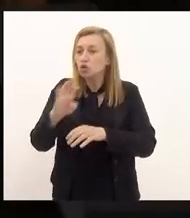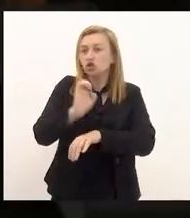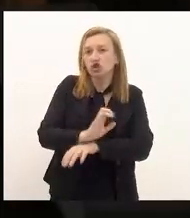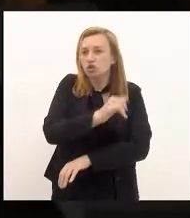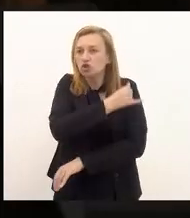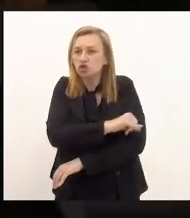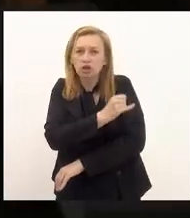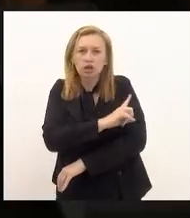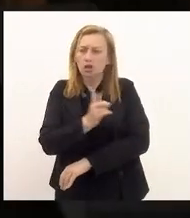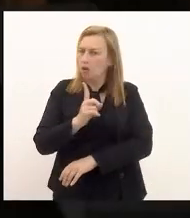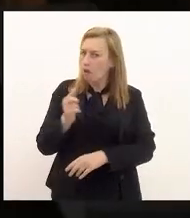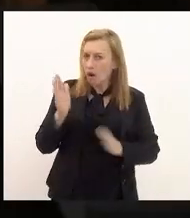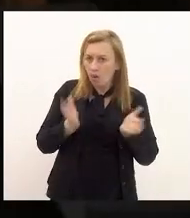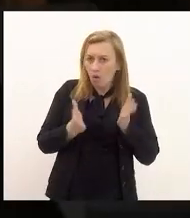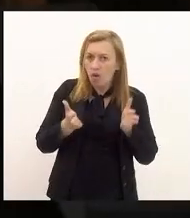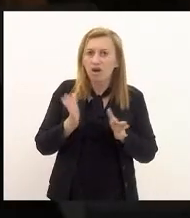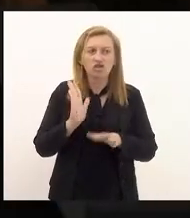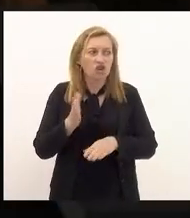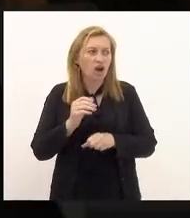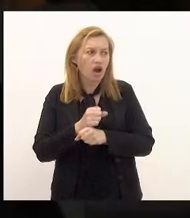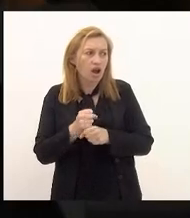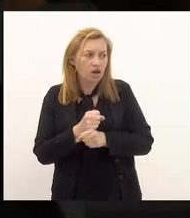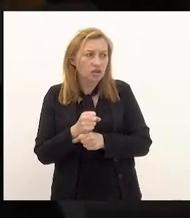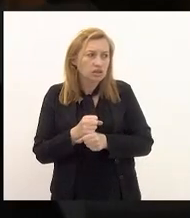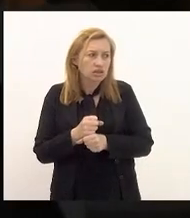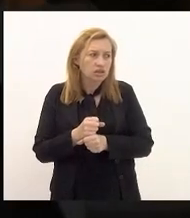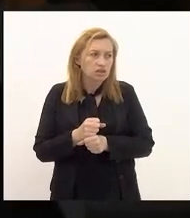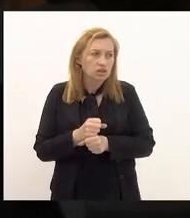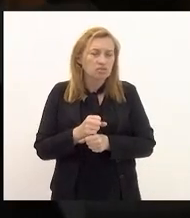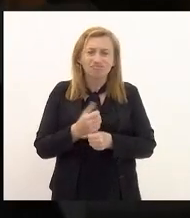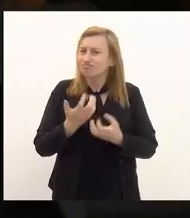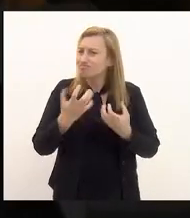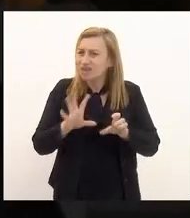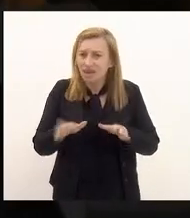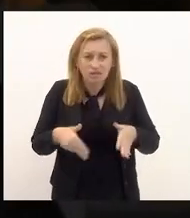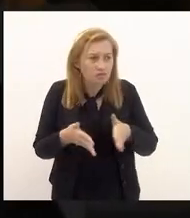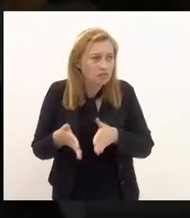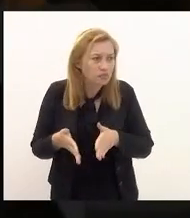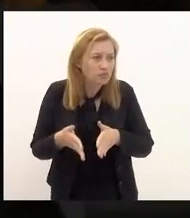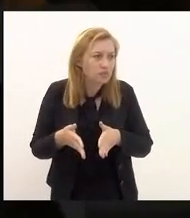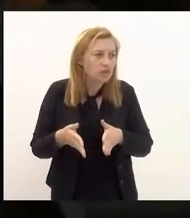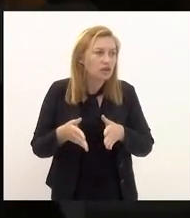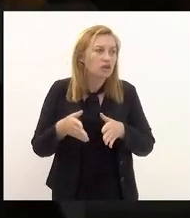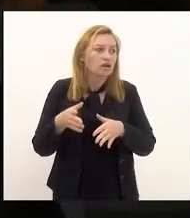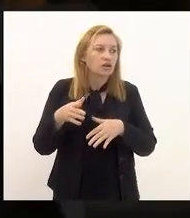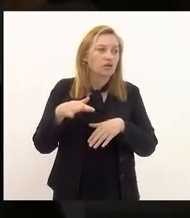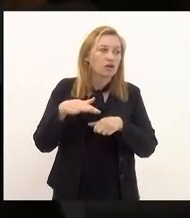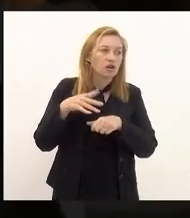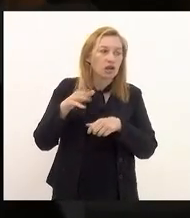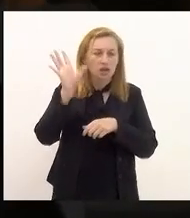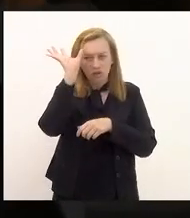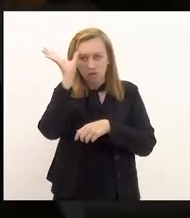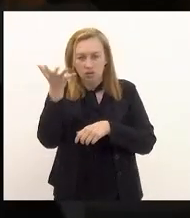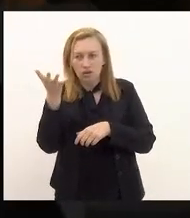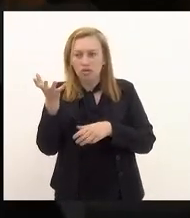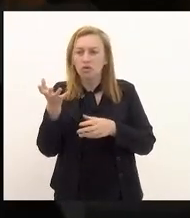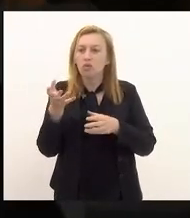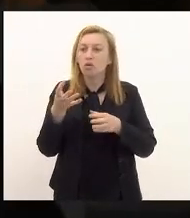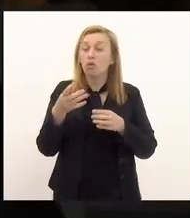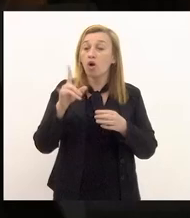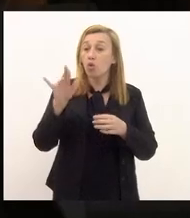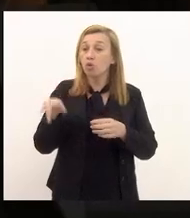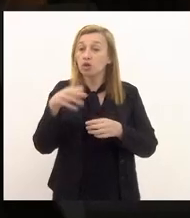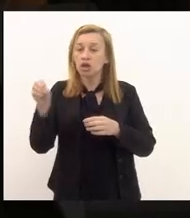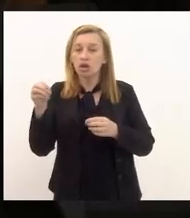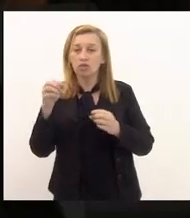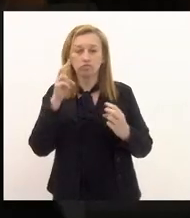Rio de Janeiro não é de agora já há algum tempo nem cogita trilhar tratar com a União olho no olho com a